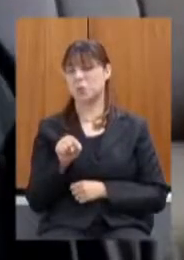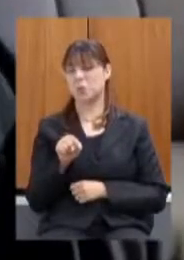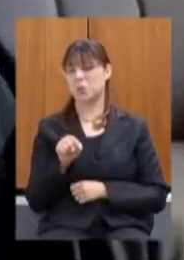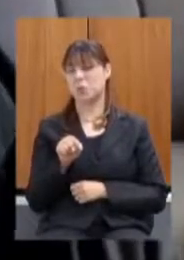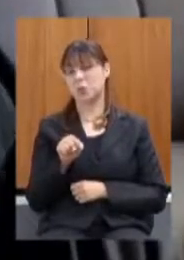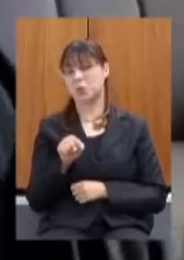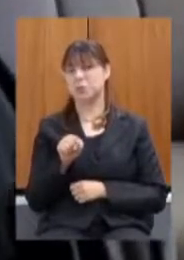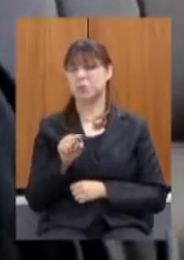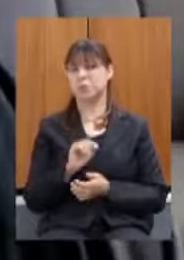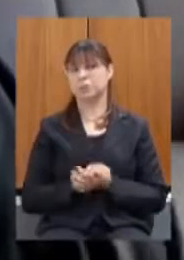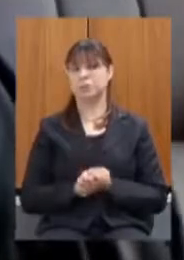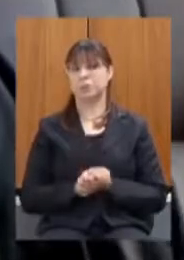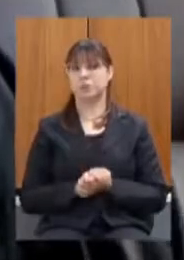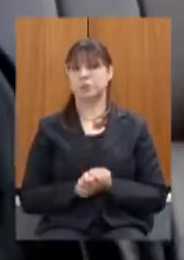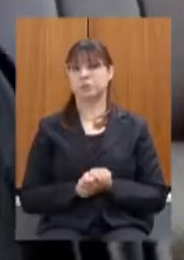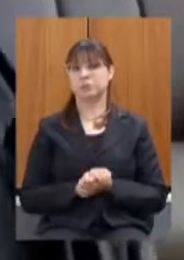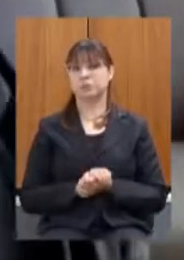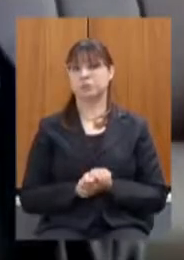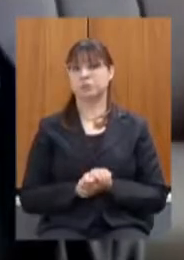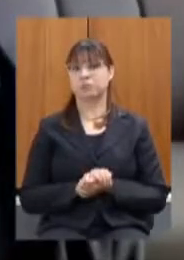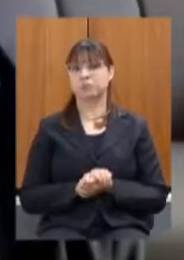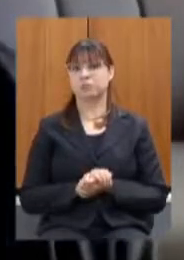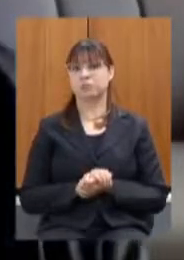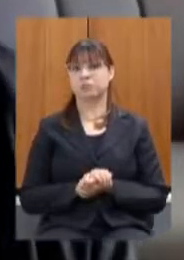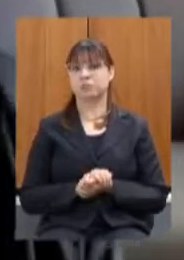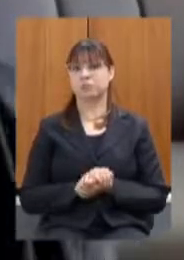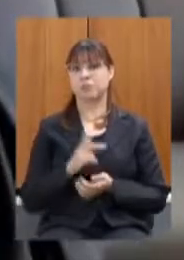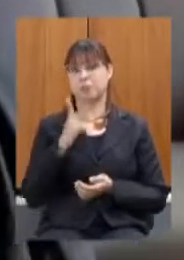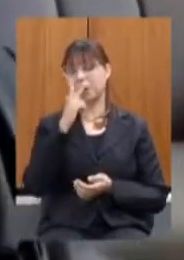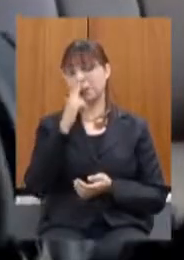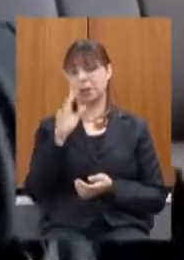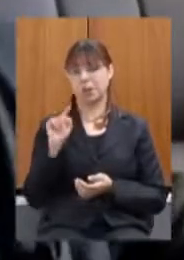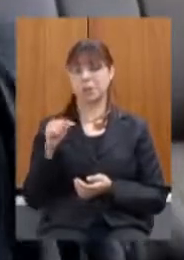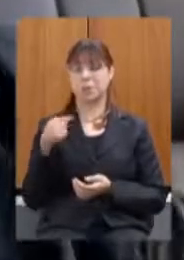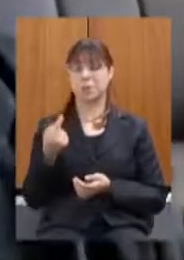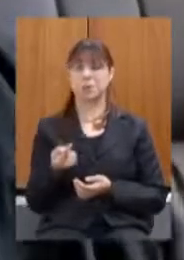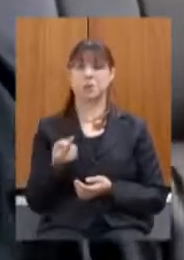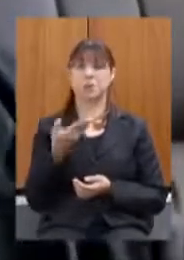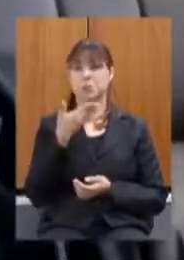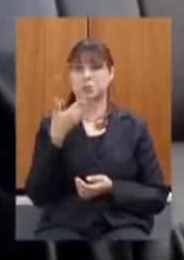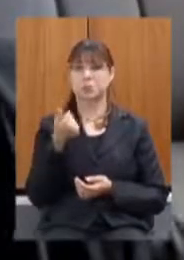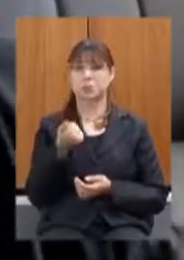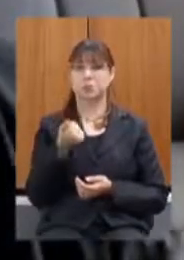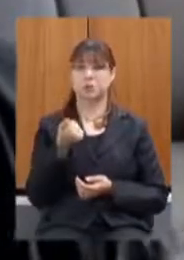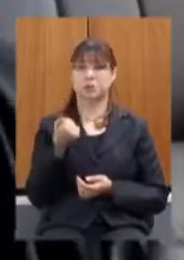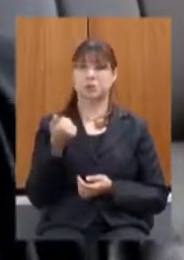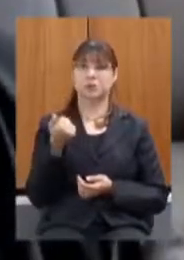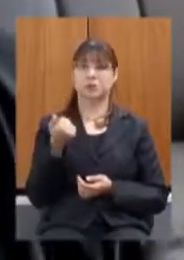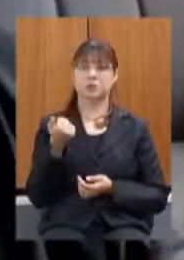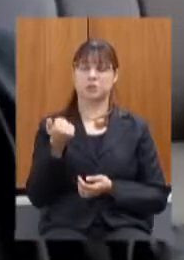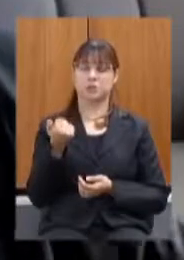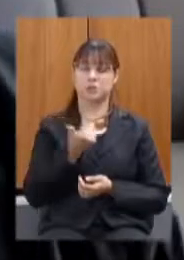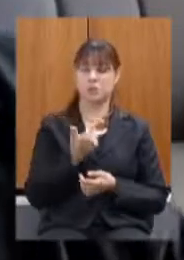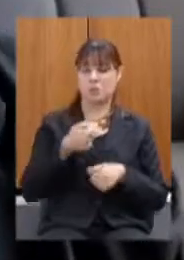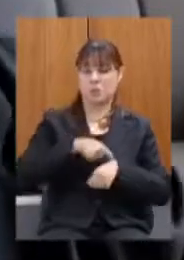é uma coisa que virou moda depois do que período que eu tive envolvido maior com isso